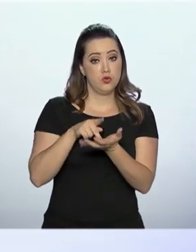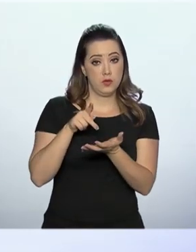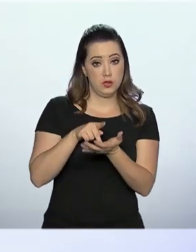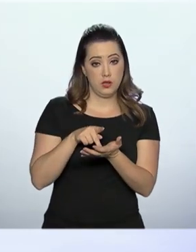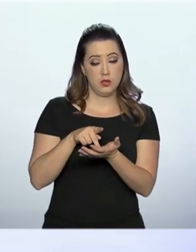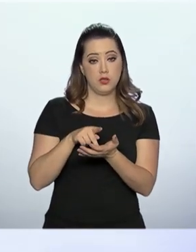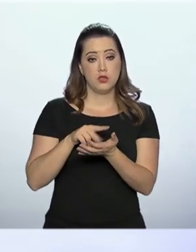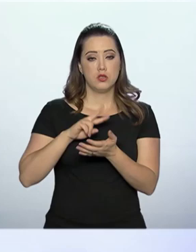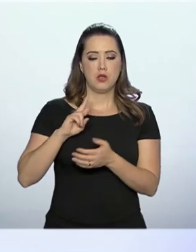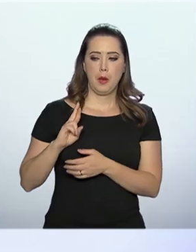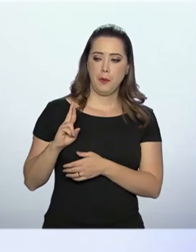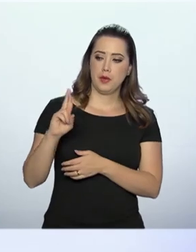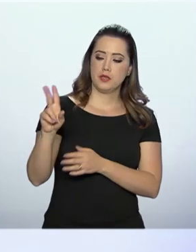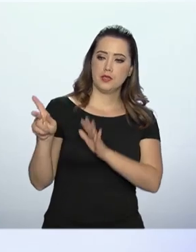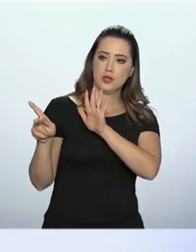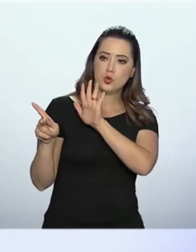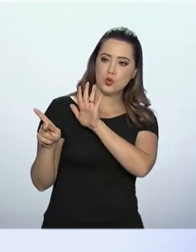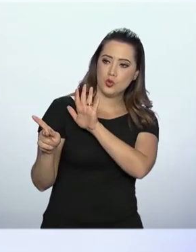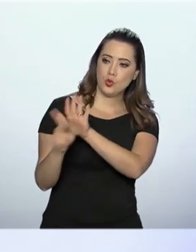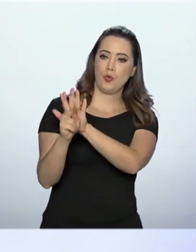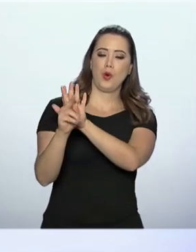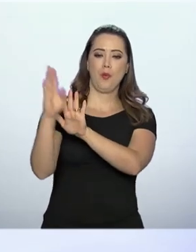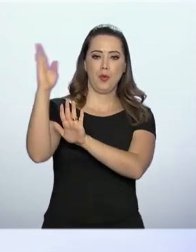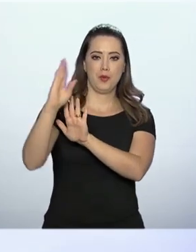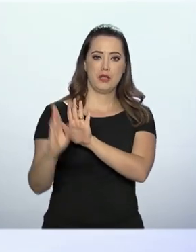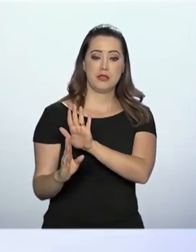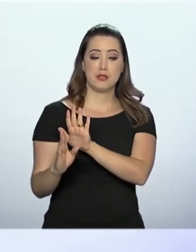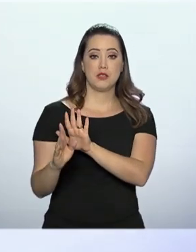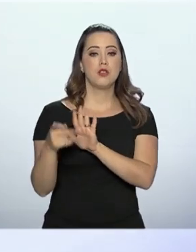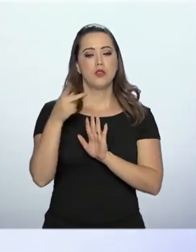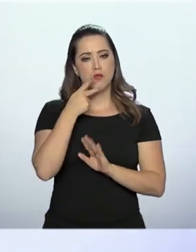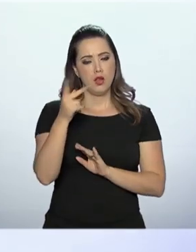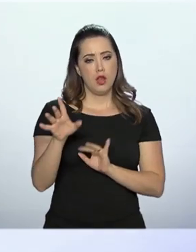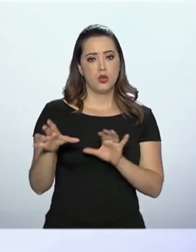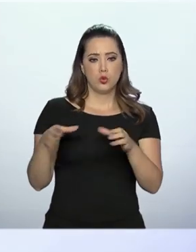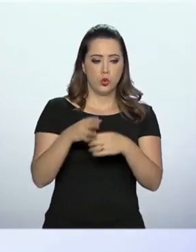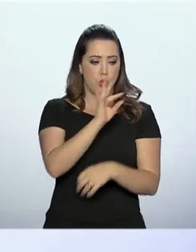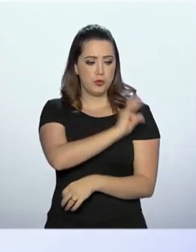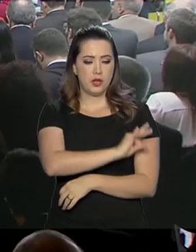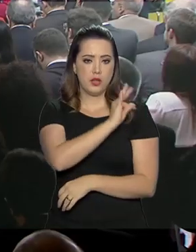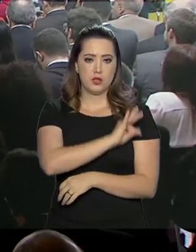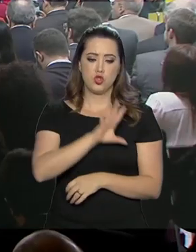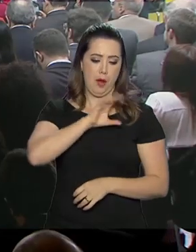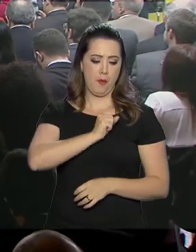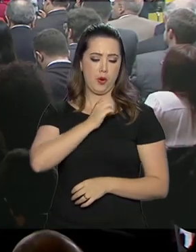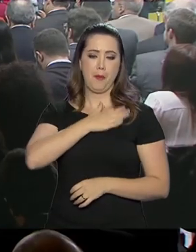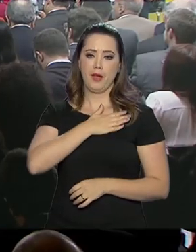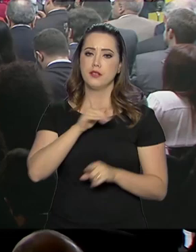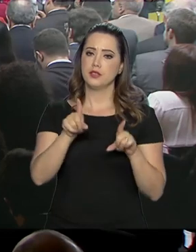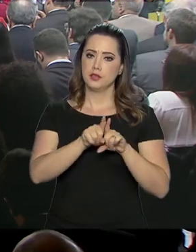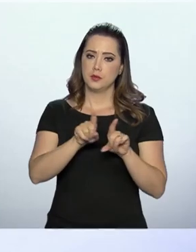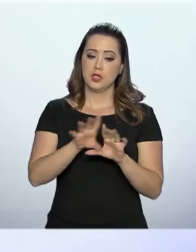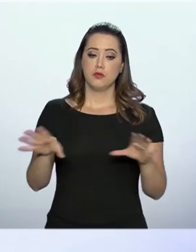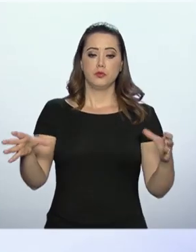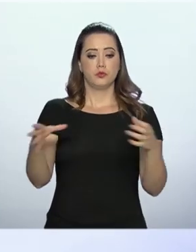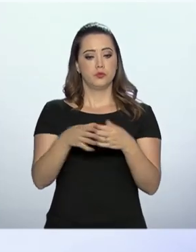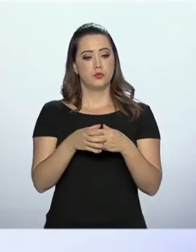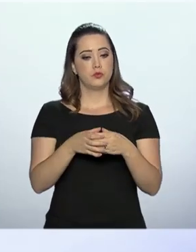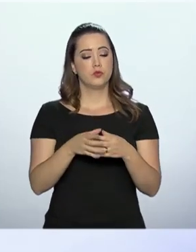represente o seu Brasil, no critério técnico, no critério de patriotismo. E esse time